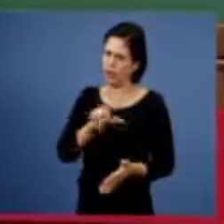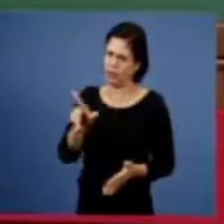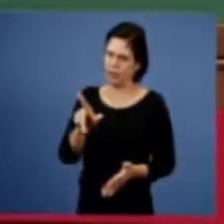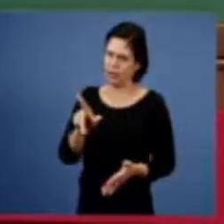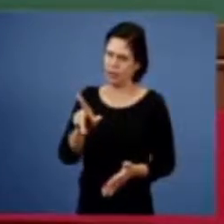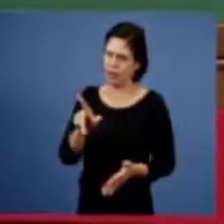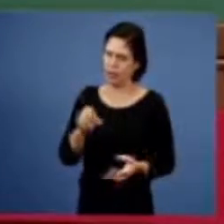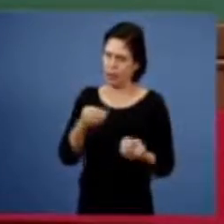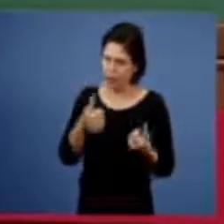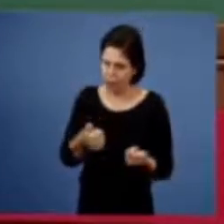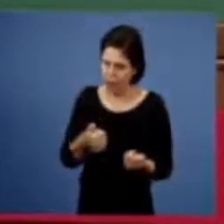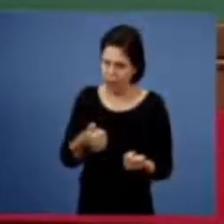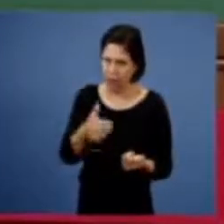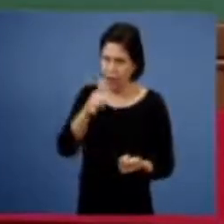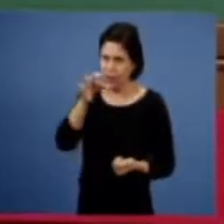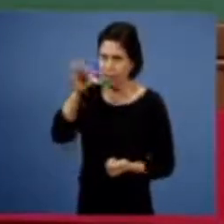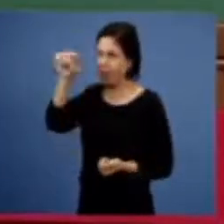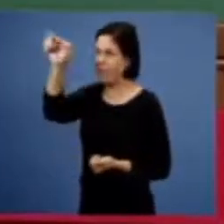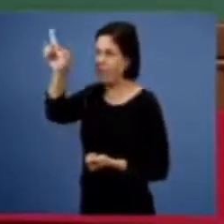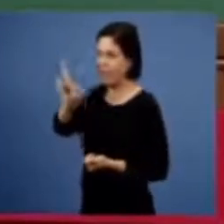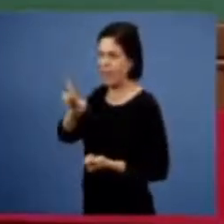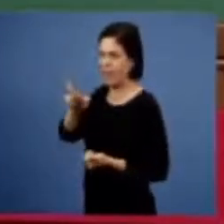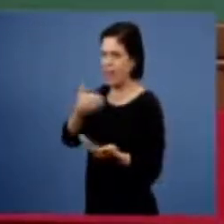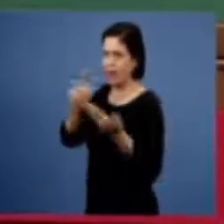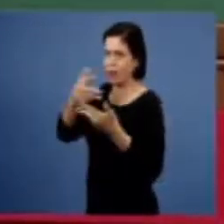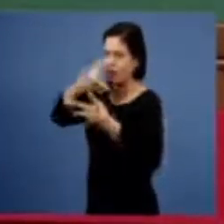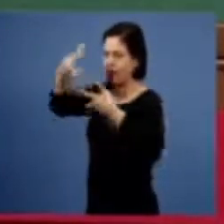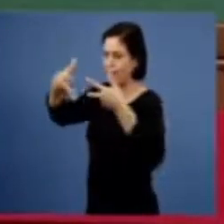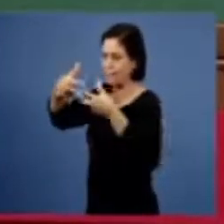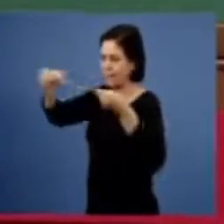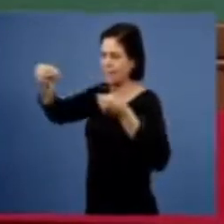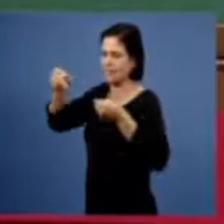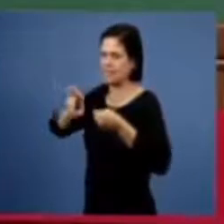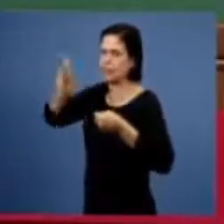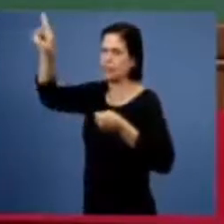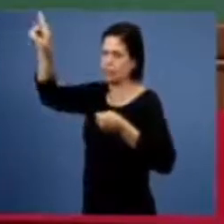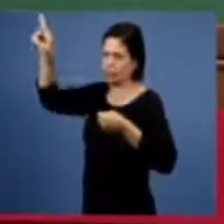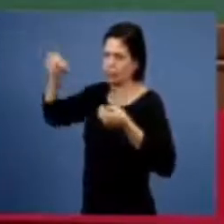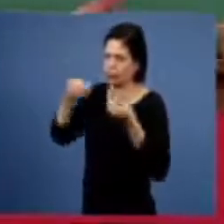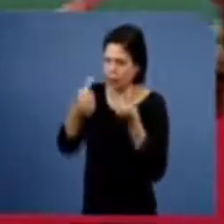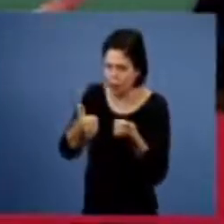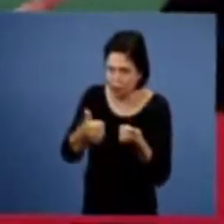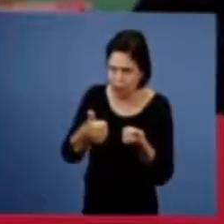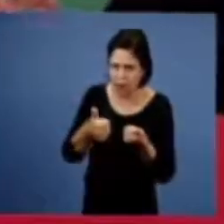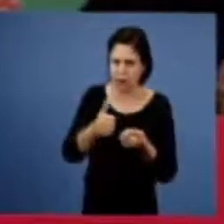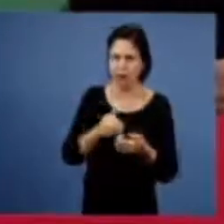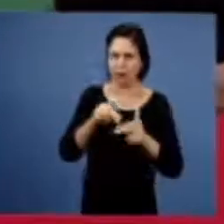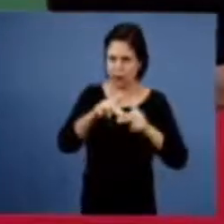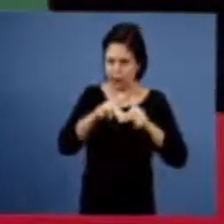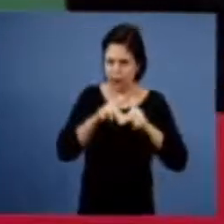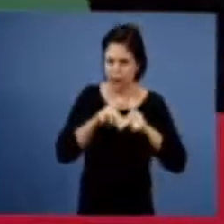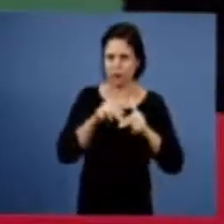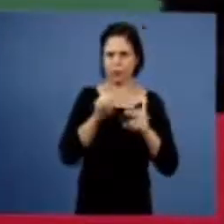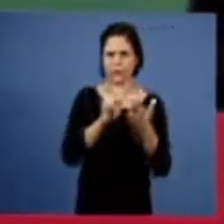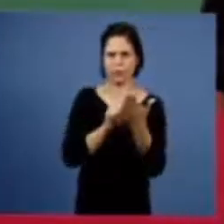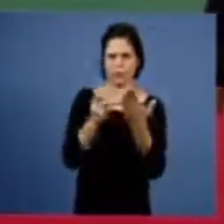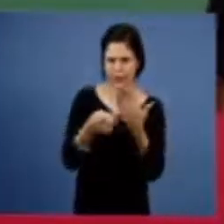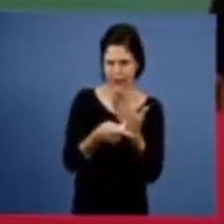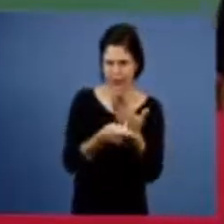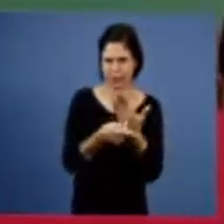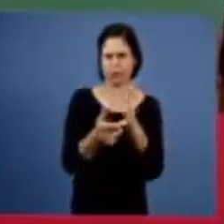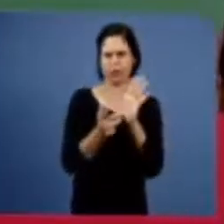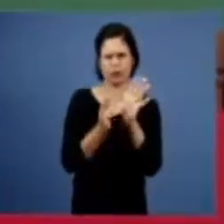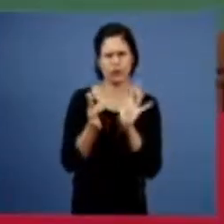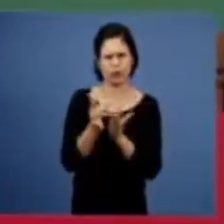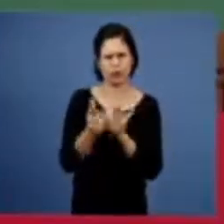coisíssima nenhuma fé é um dom de Deus e é por isso que a parábola a própria parábola o senhor fala